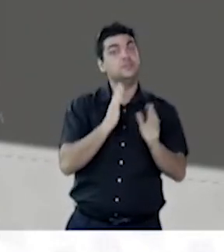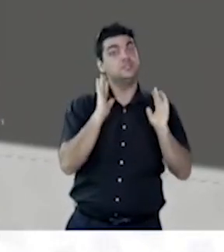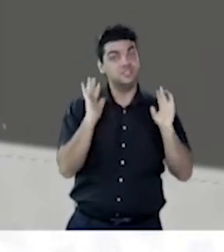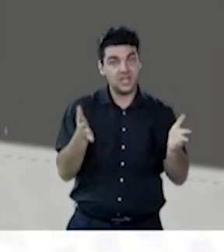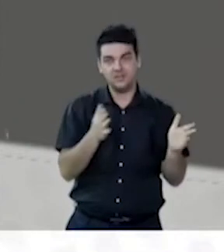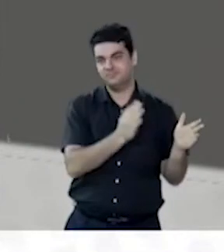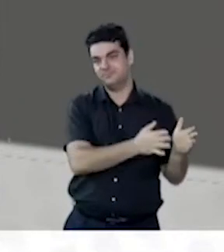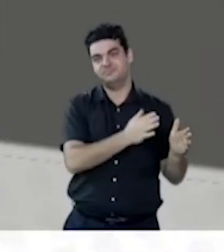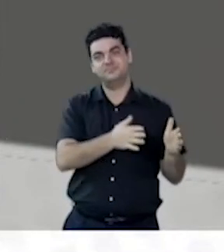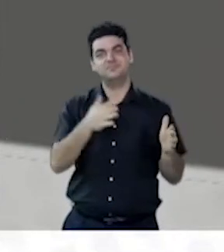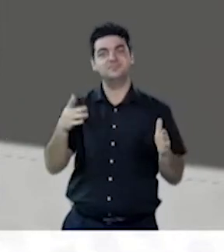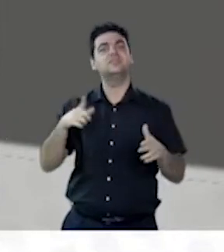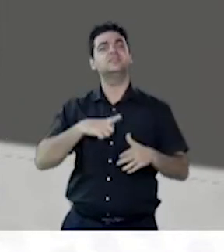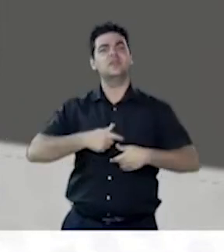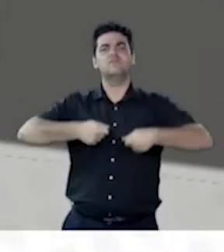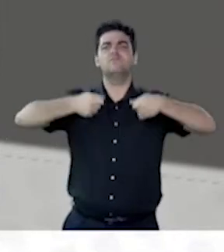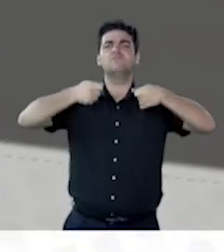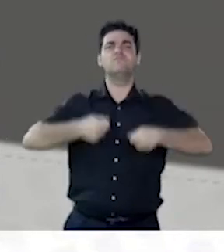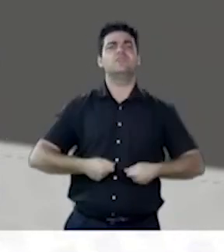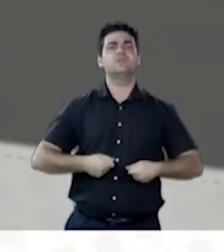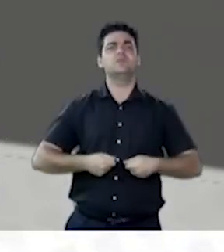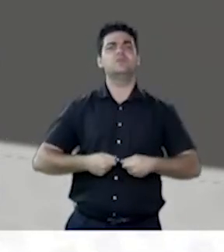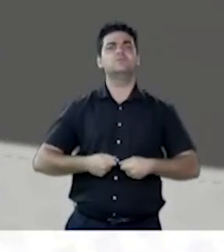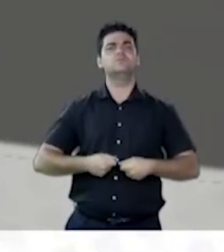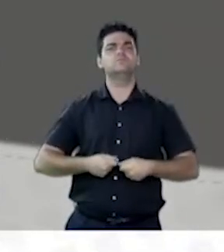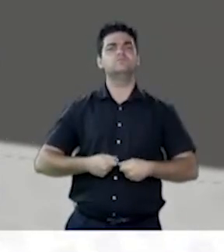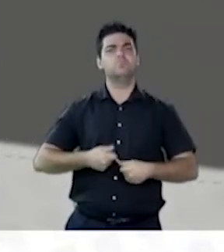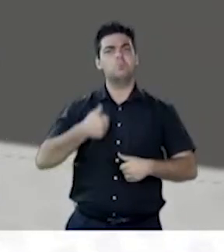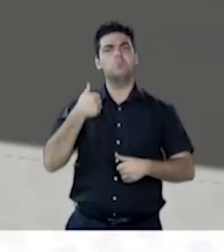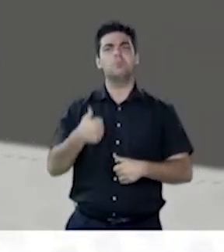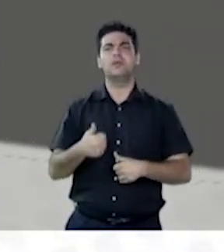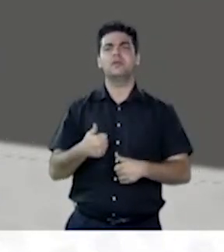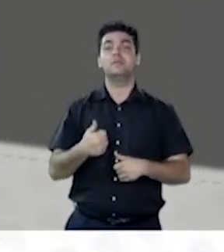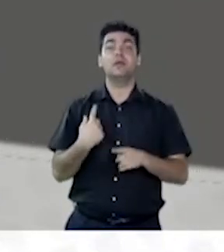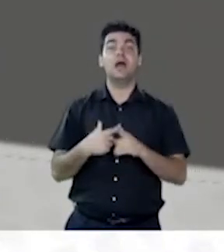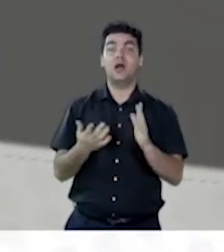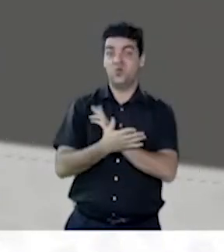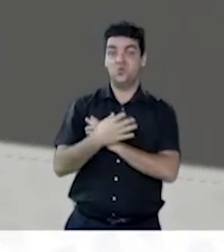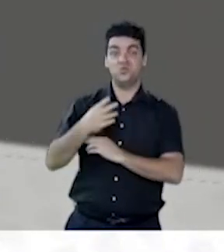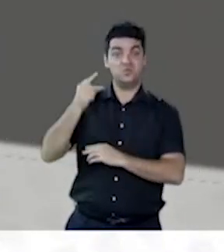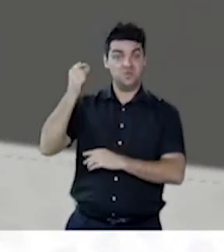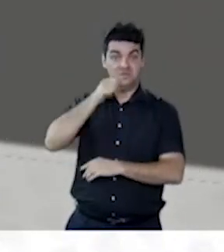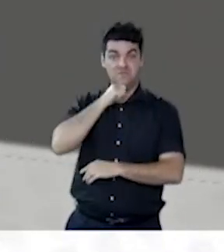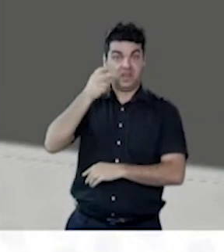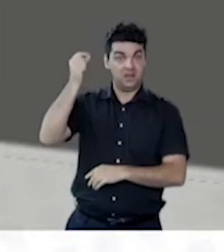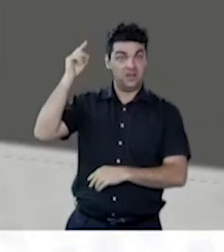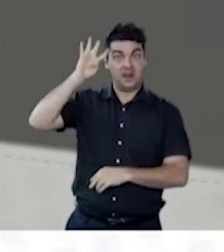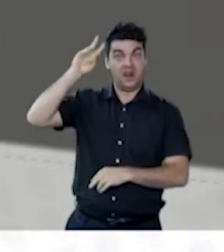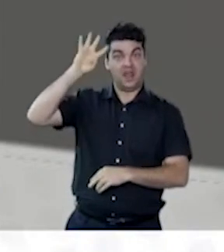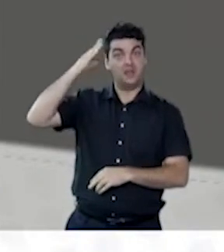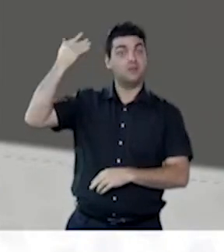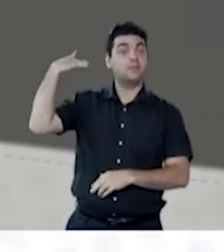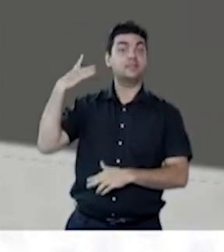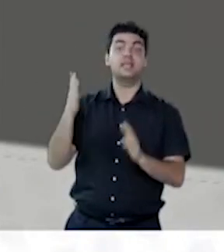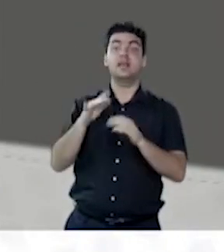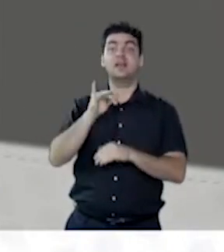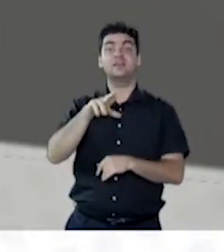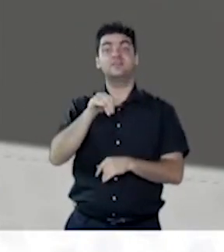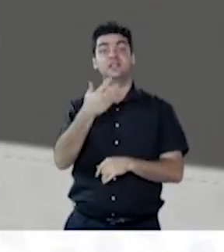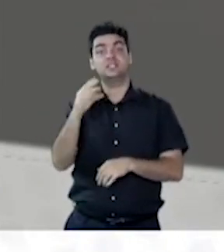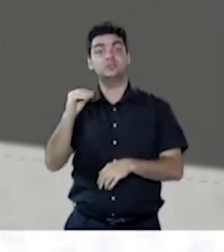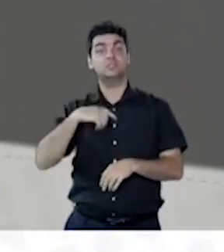também estabilidade monetária. Os mais antigos lembrarão que a inflação chegou